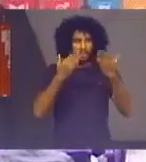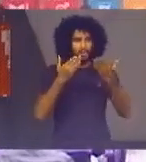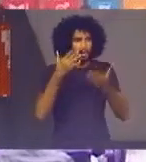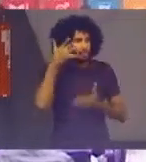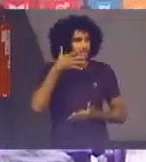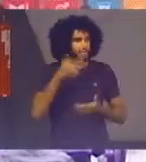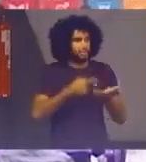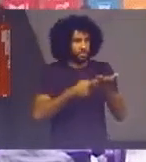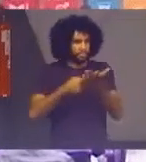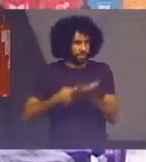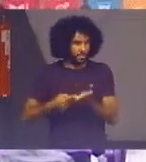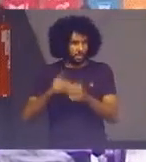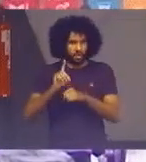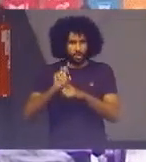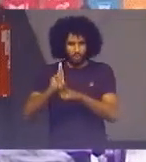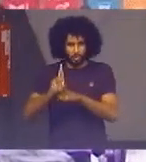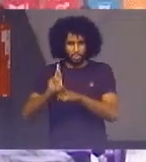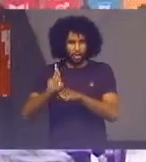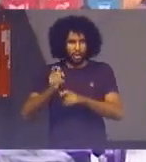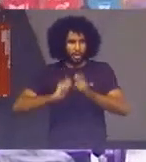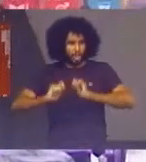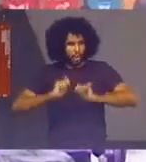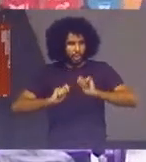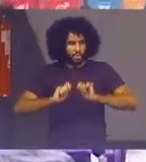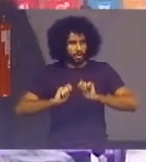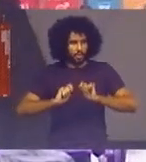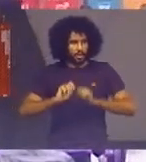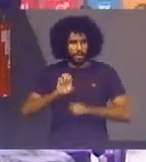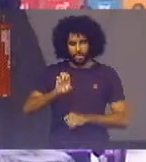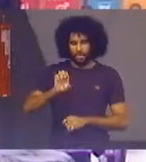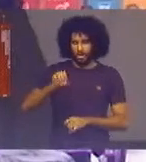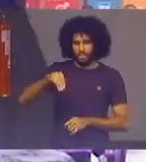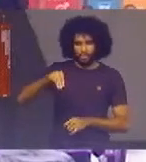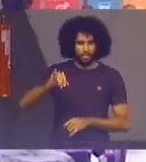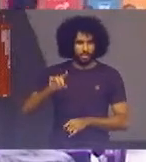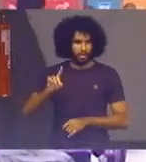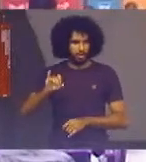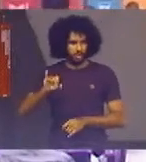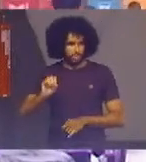doutora em ciências sociais E mestre em economia Enid Rocha Andrade da Silva